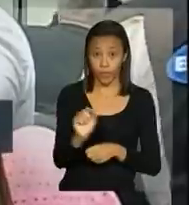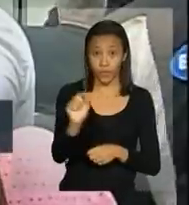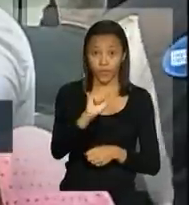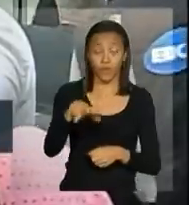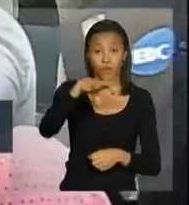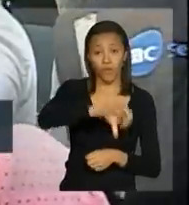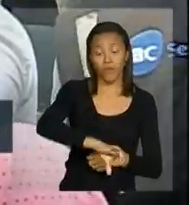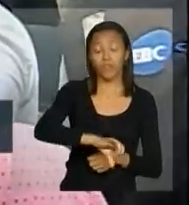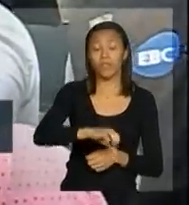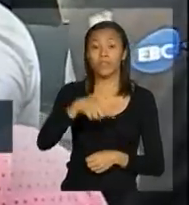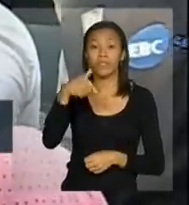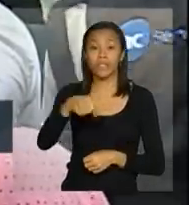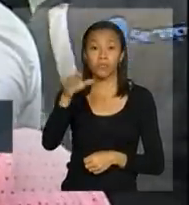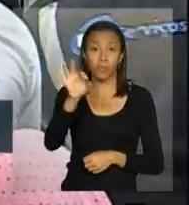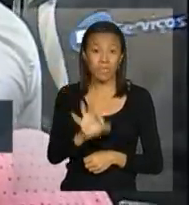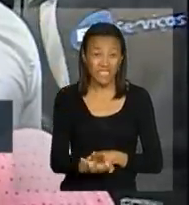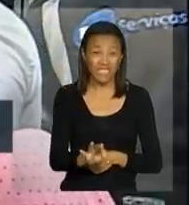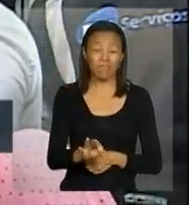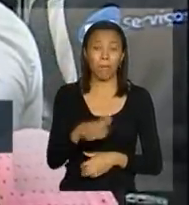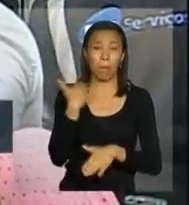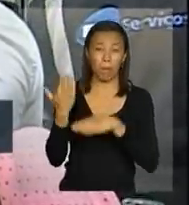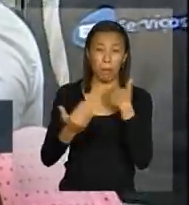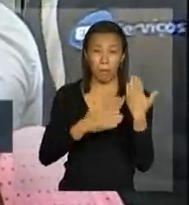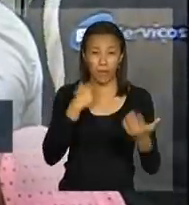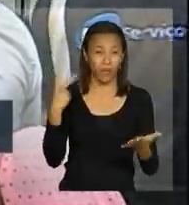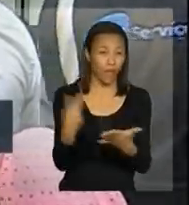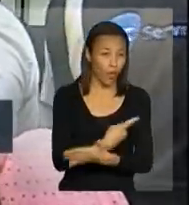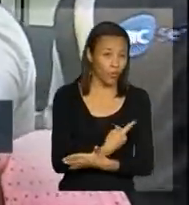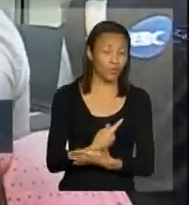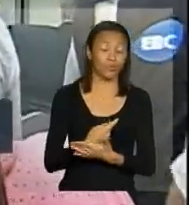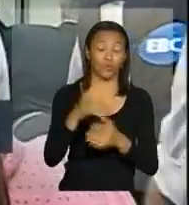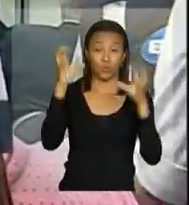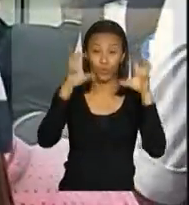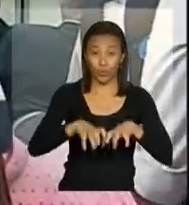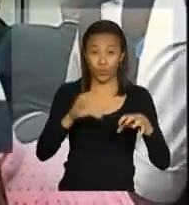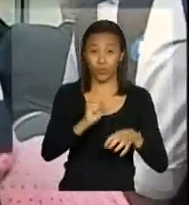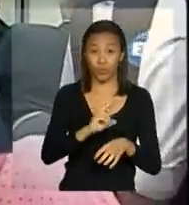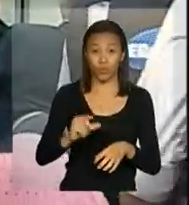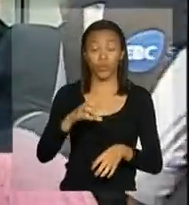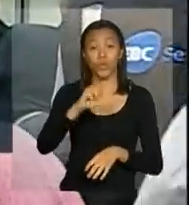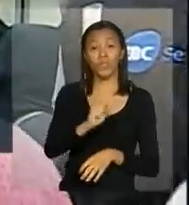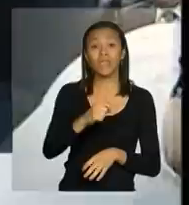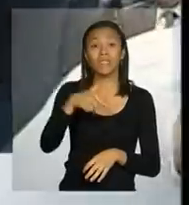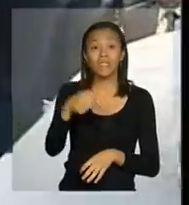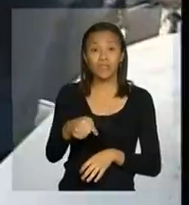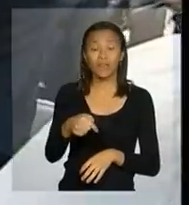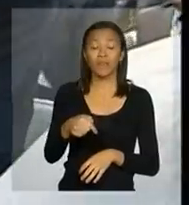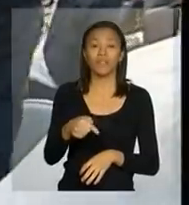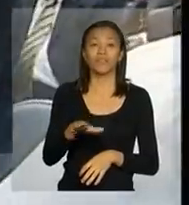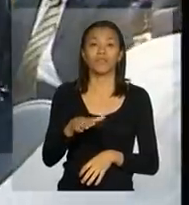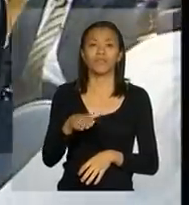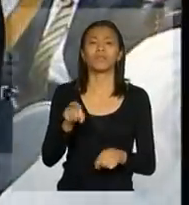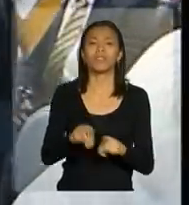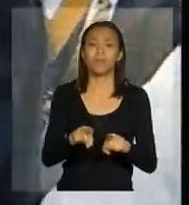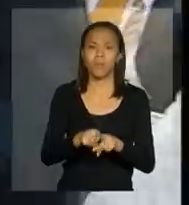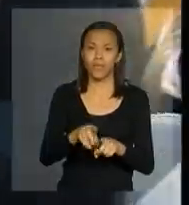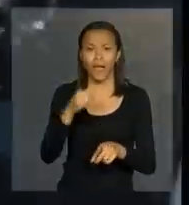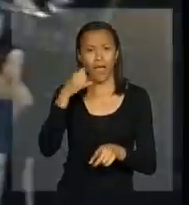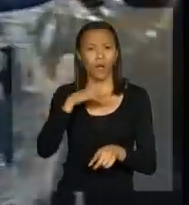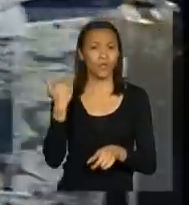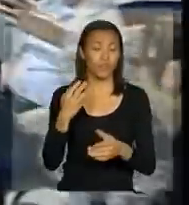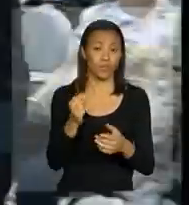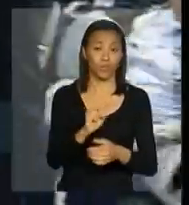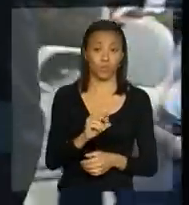97% das mortes causadas pela chuva no sul e 87% dos óbitos no sudeste.